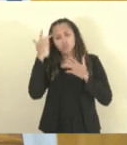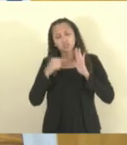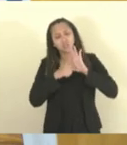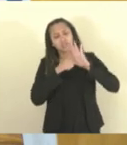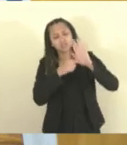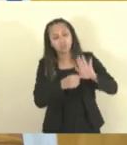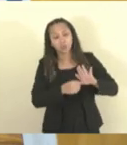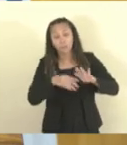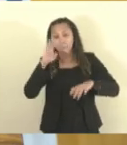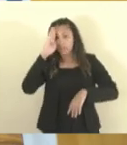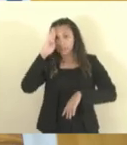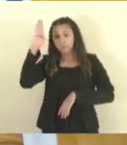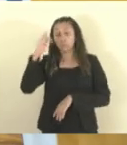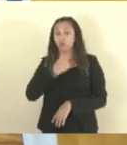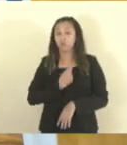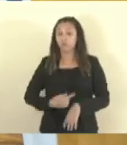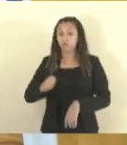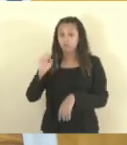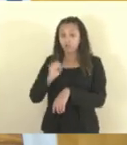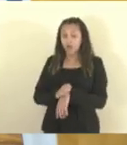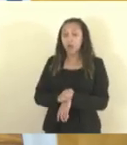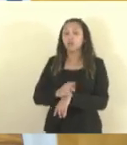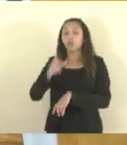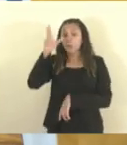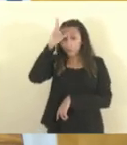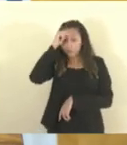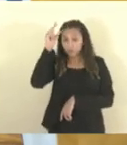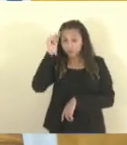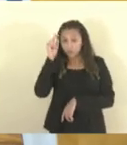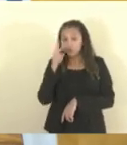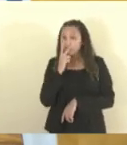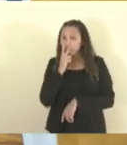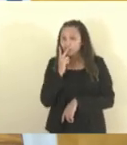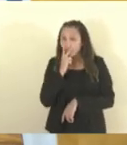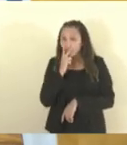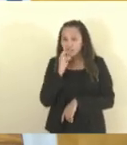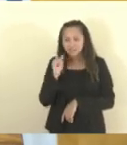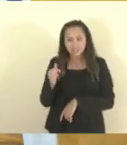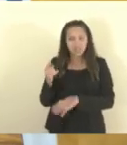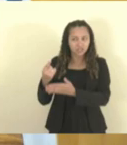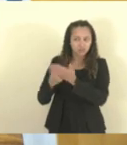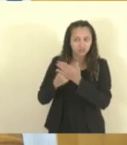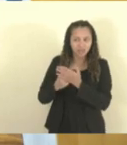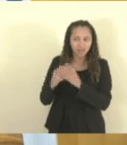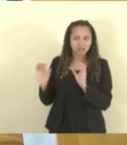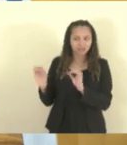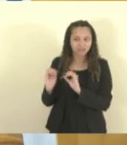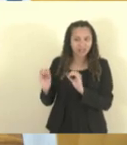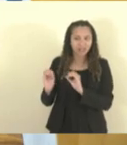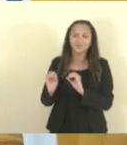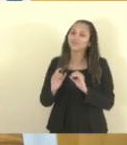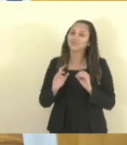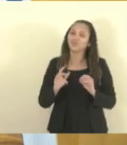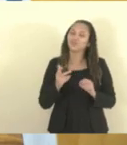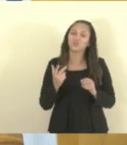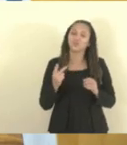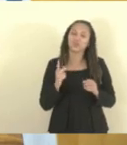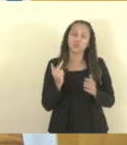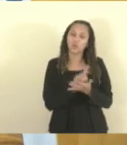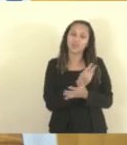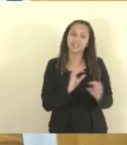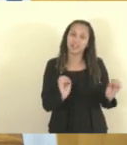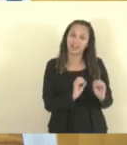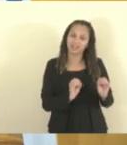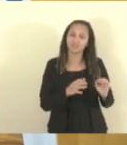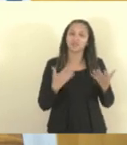sobretudo, governo do estado, prefeitura de Vitória, que sem eles, esse evento não teria acontecido. Então, o muito obrigado ao